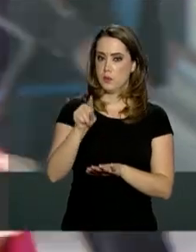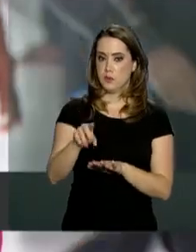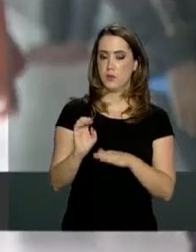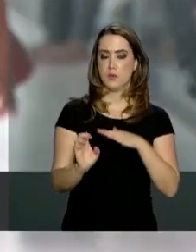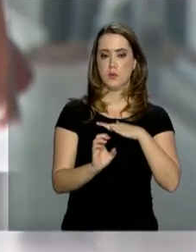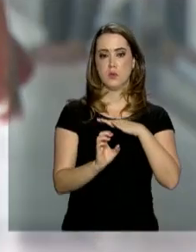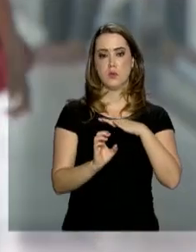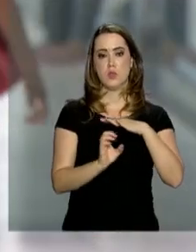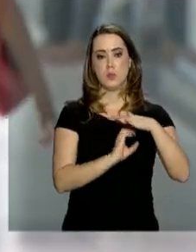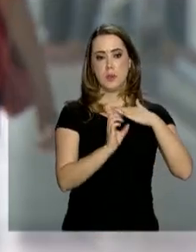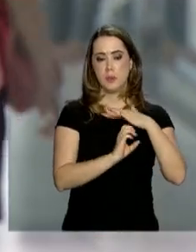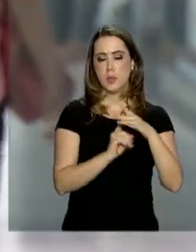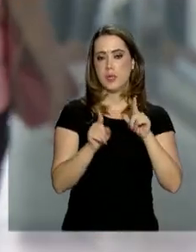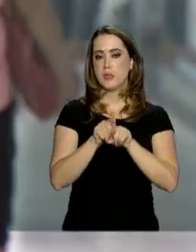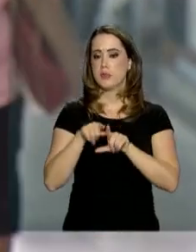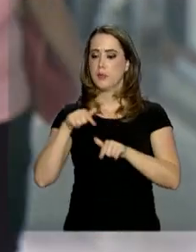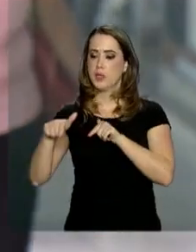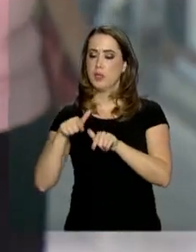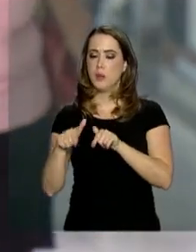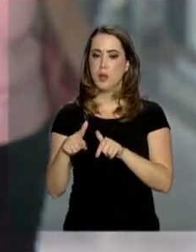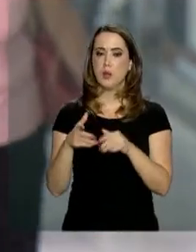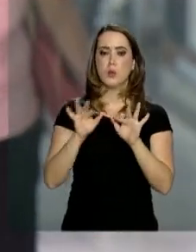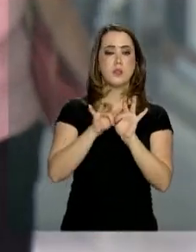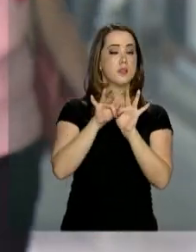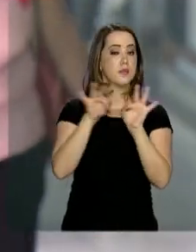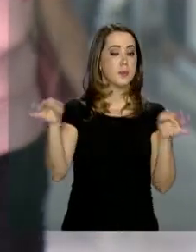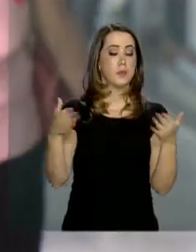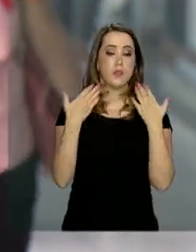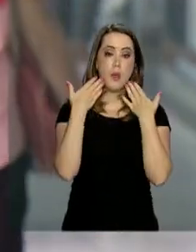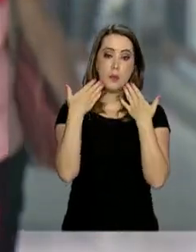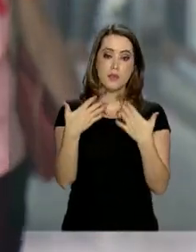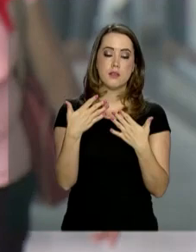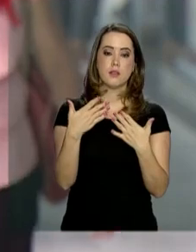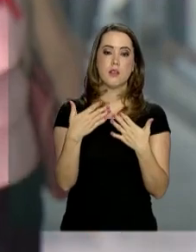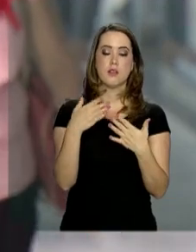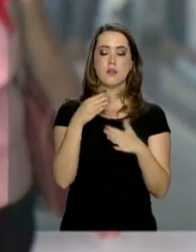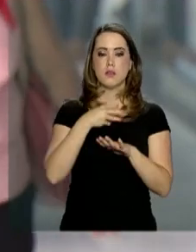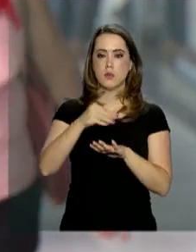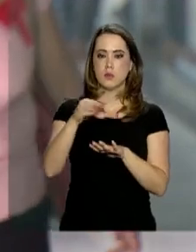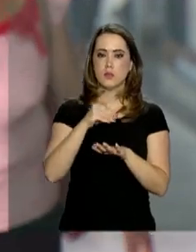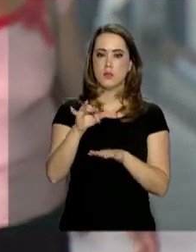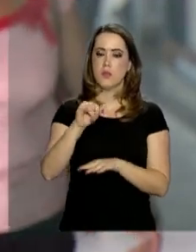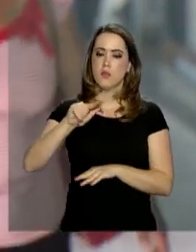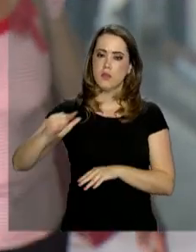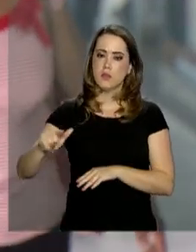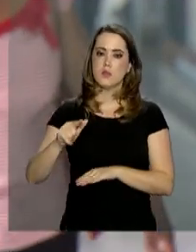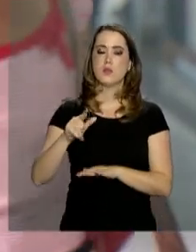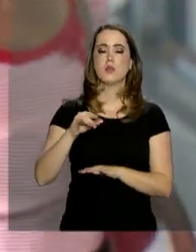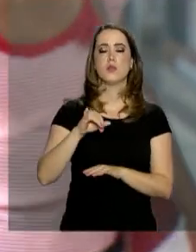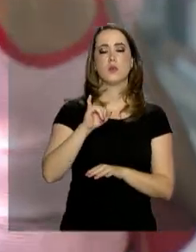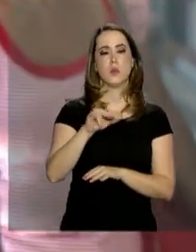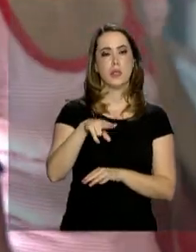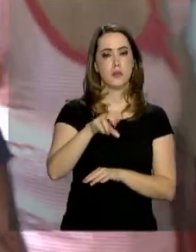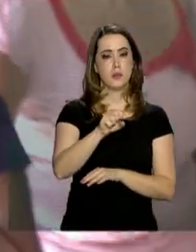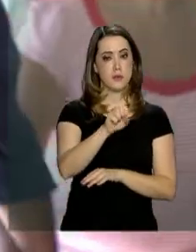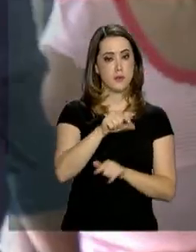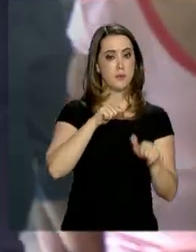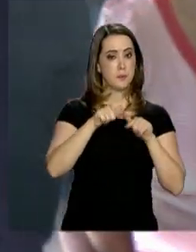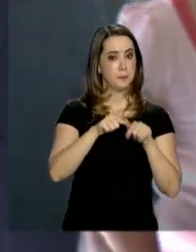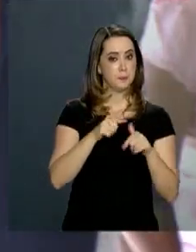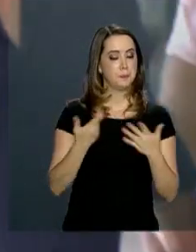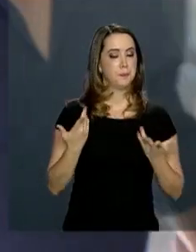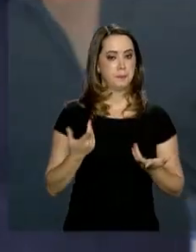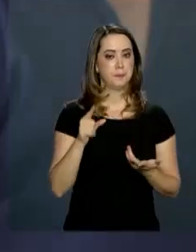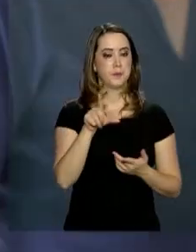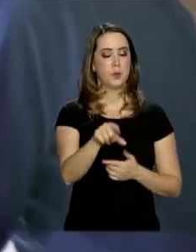empregados e empregadores vai simplificar a prestação de contas das obrigações fiscais, previdenciárias e trabalhistas.